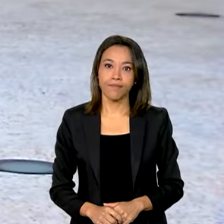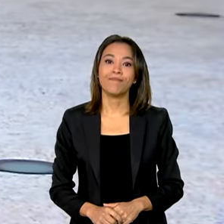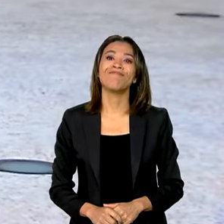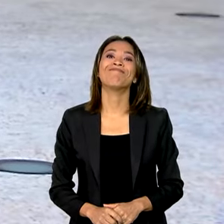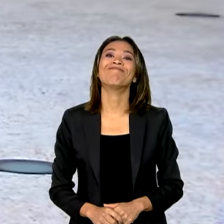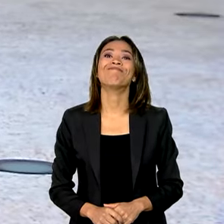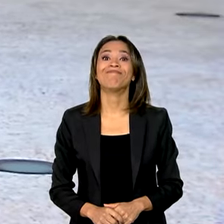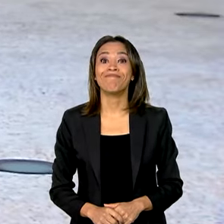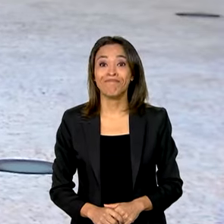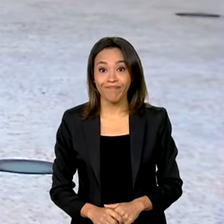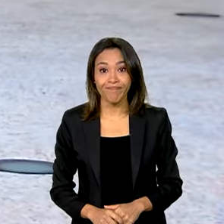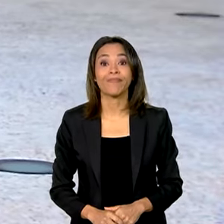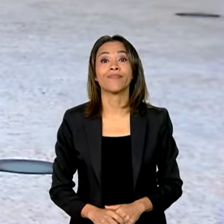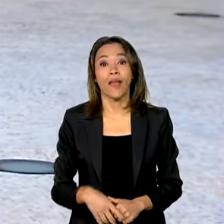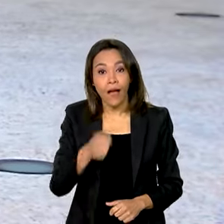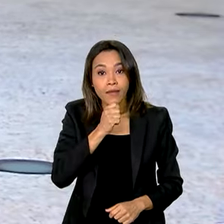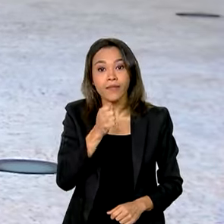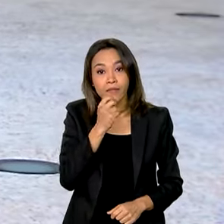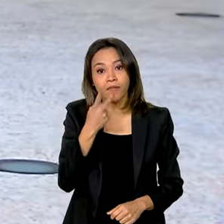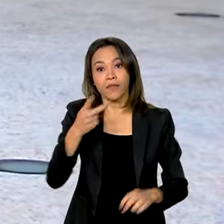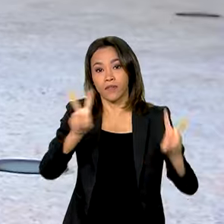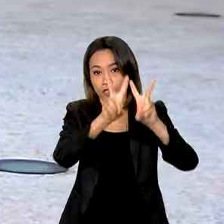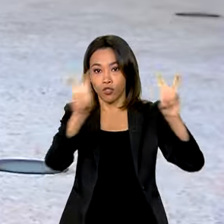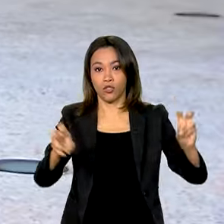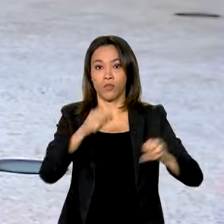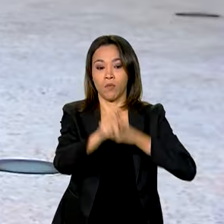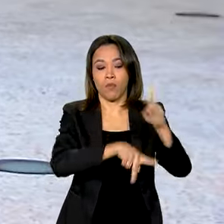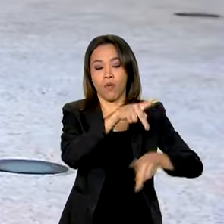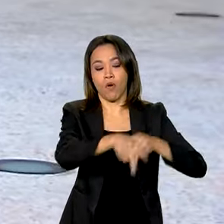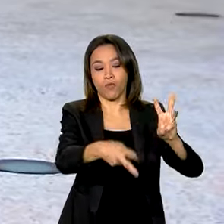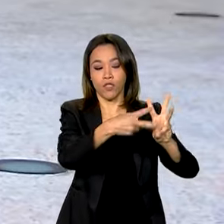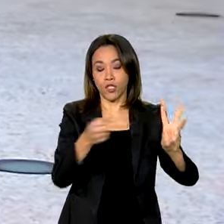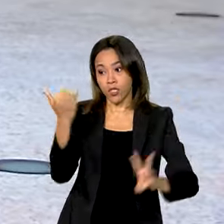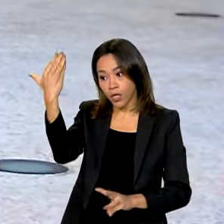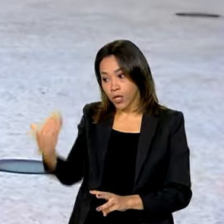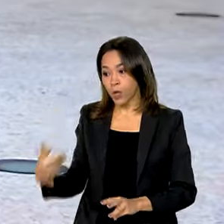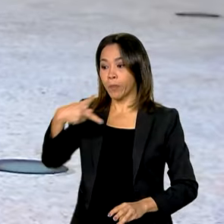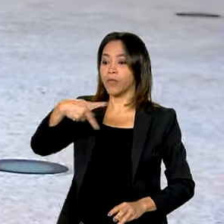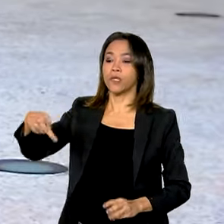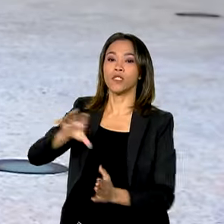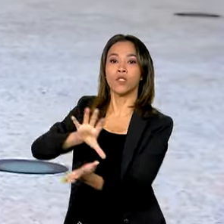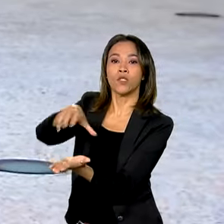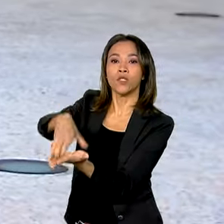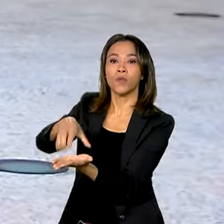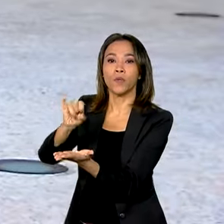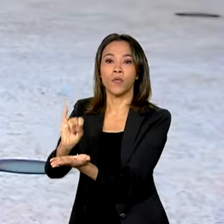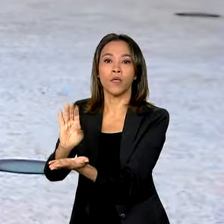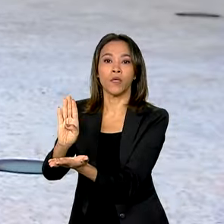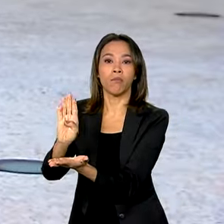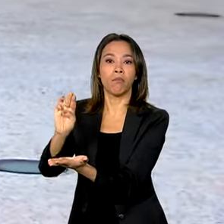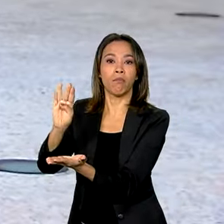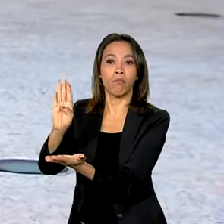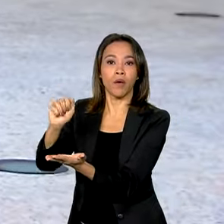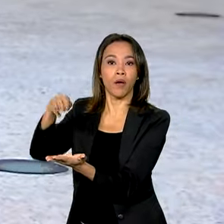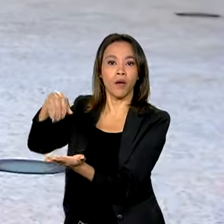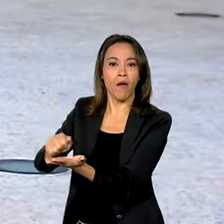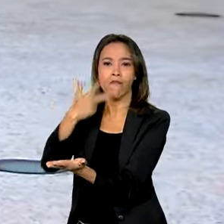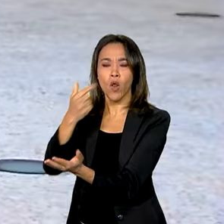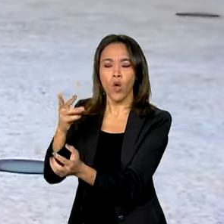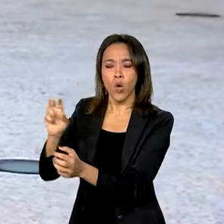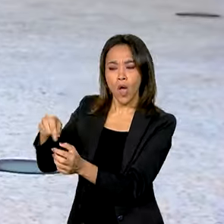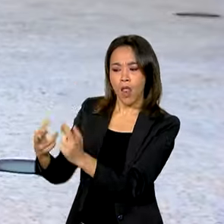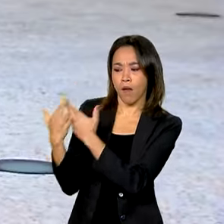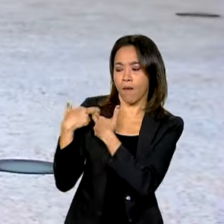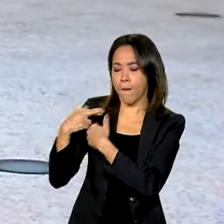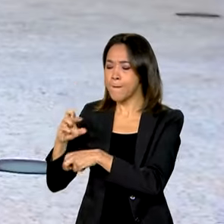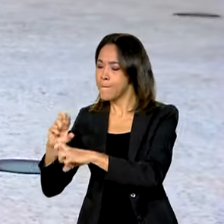Olha, e falando ainda sobre povos indígenas, o presidente do Ibama falou sobre o trabalho de fiscalização da instituição para combater o